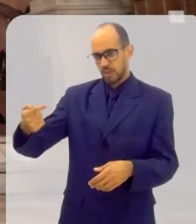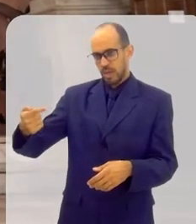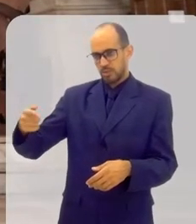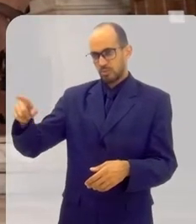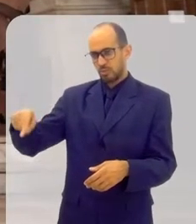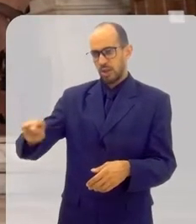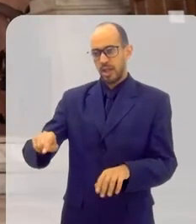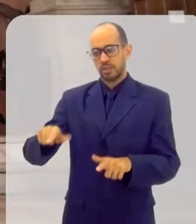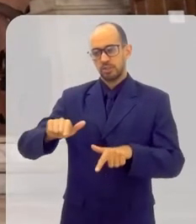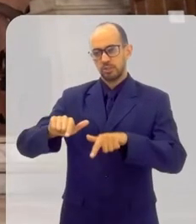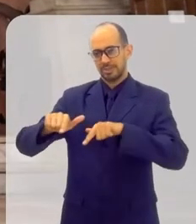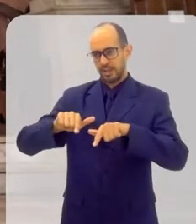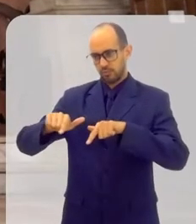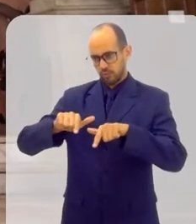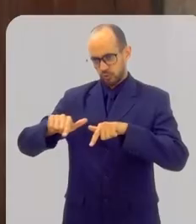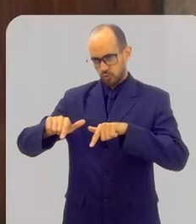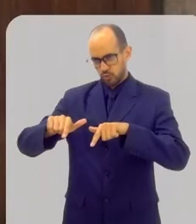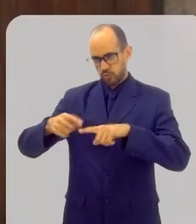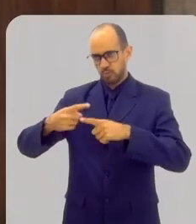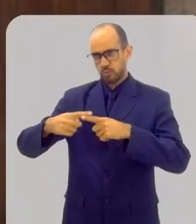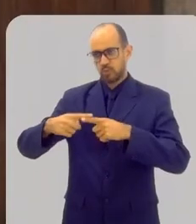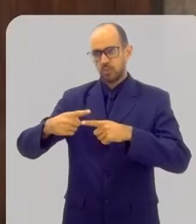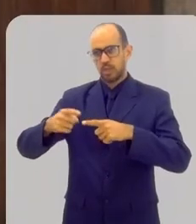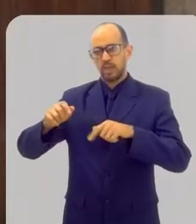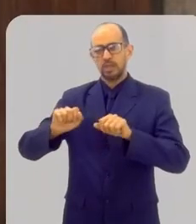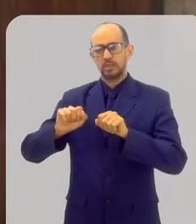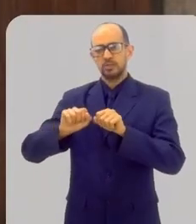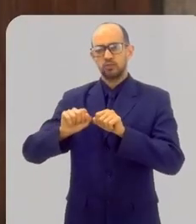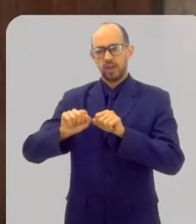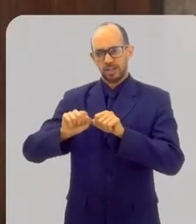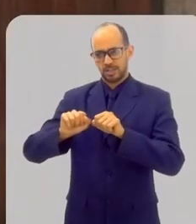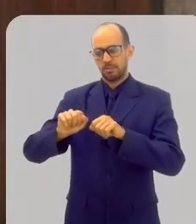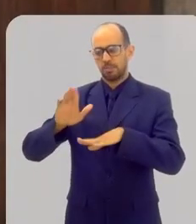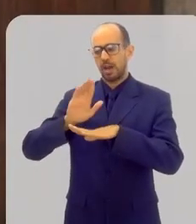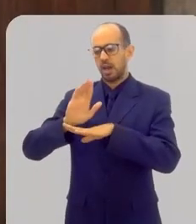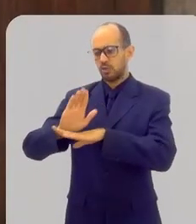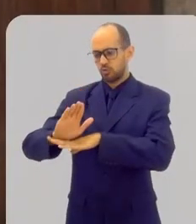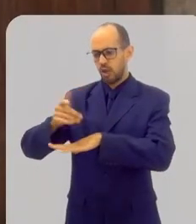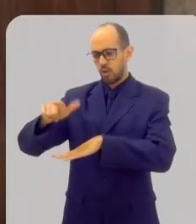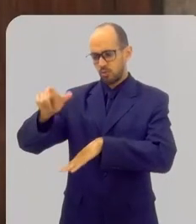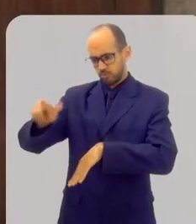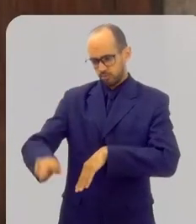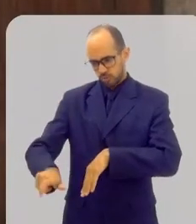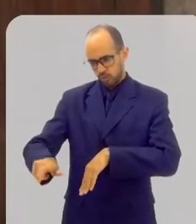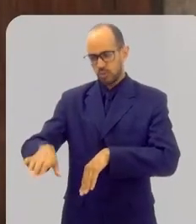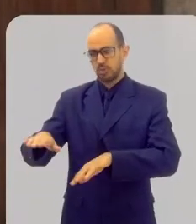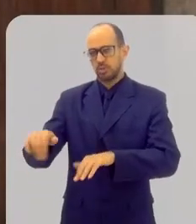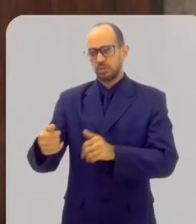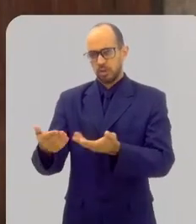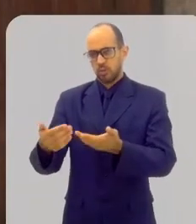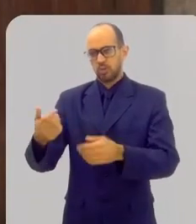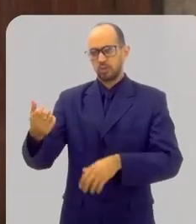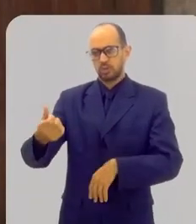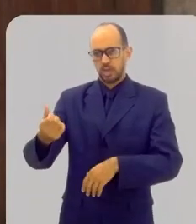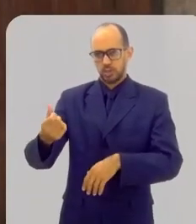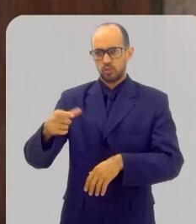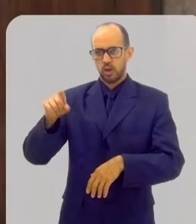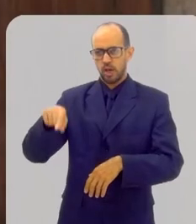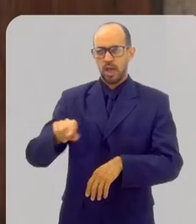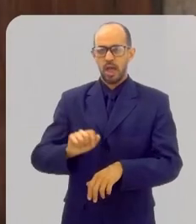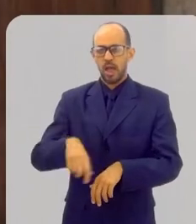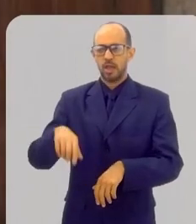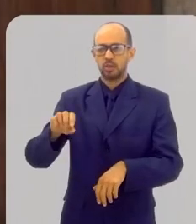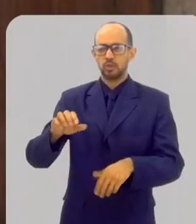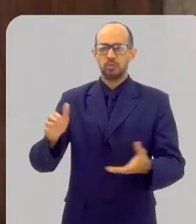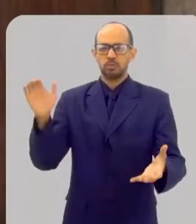são chamados sacramentos de serviço, porque eles são feitos para servir as outras pessoas, né? O sexto sacramento seria o